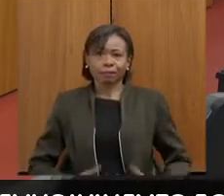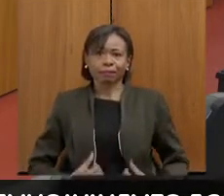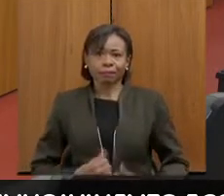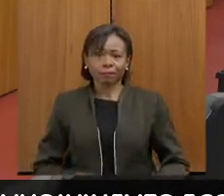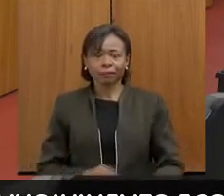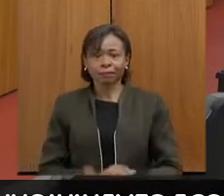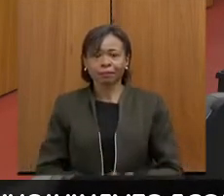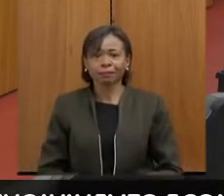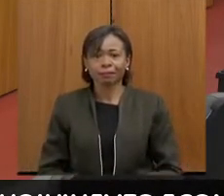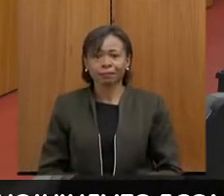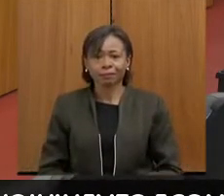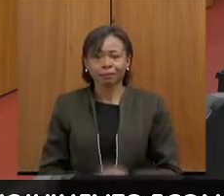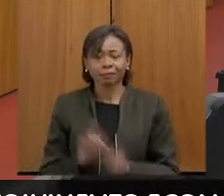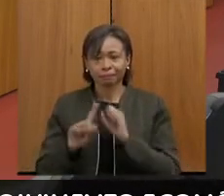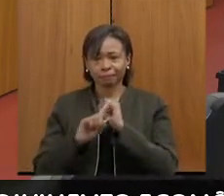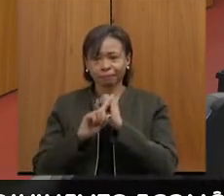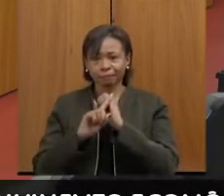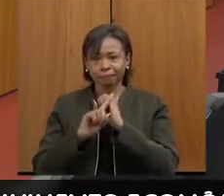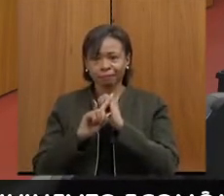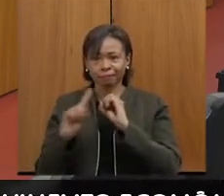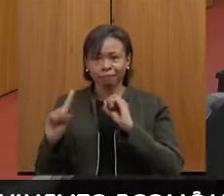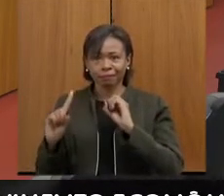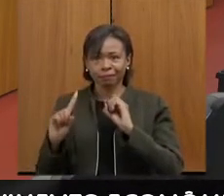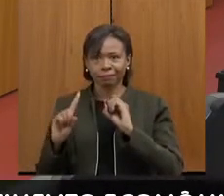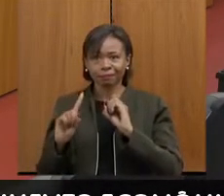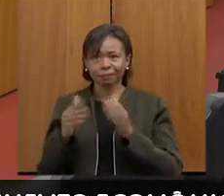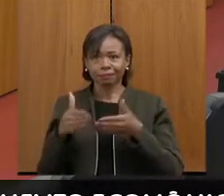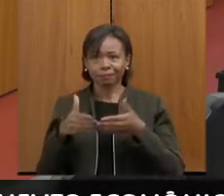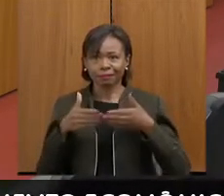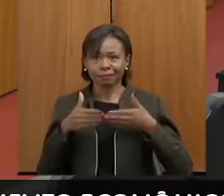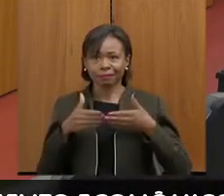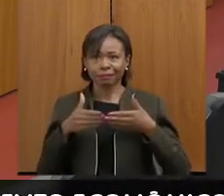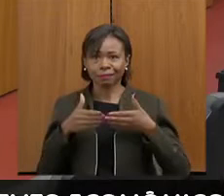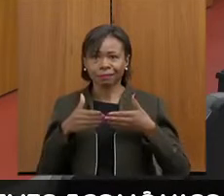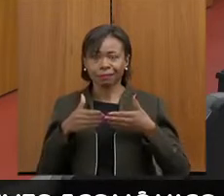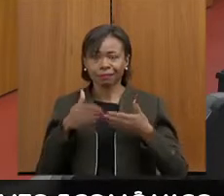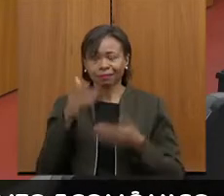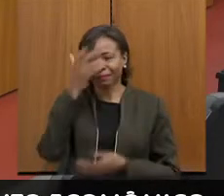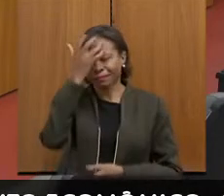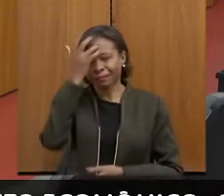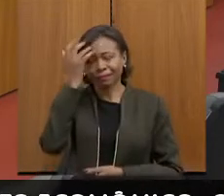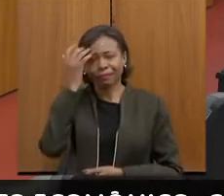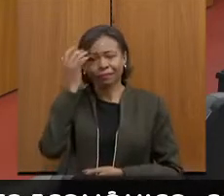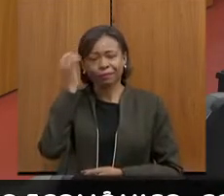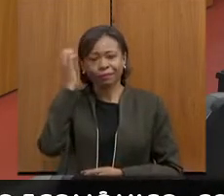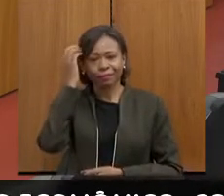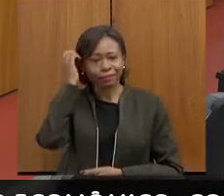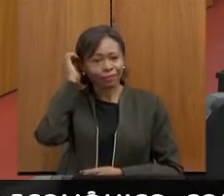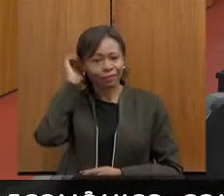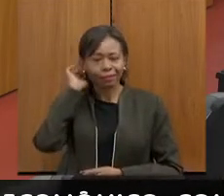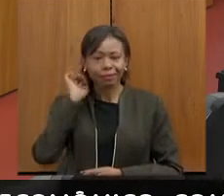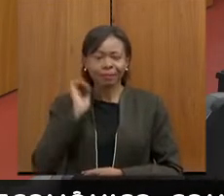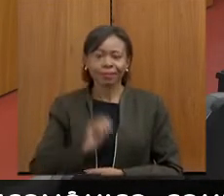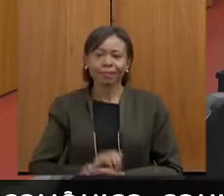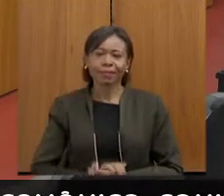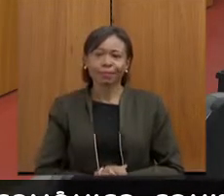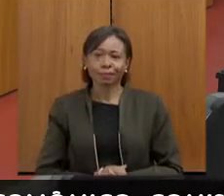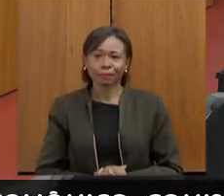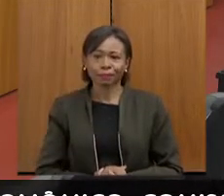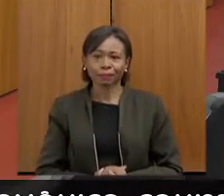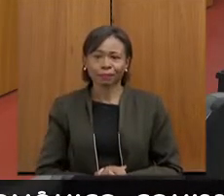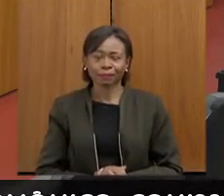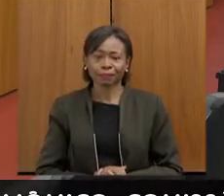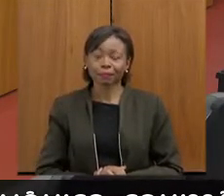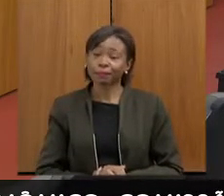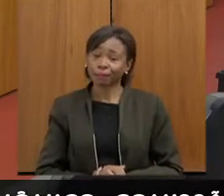Só se o liberar, Zé Reis. Depois de André, acabou de perder o chá. Tá, assim eu passo a palavra para o